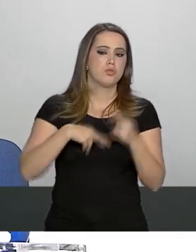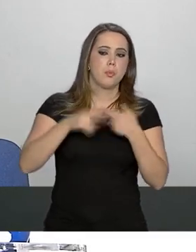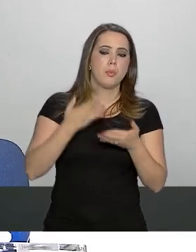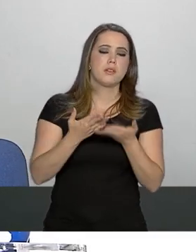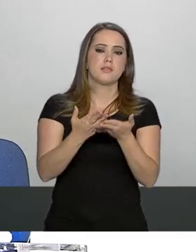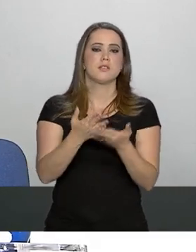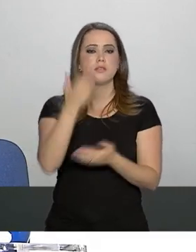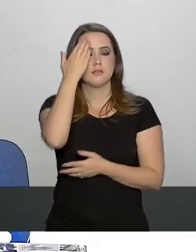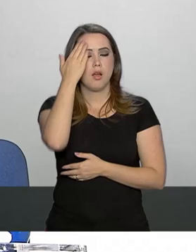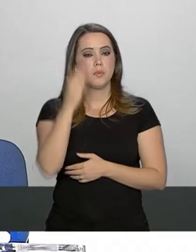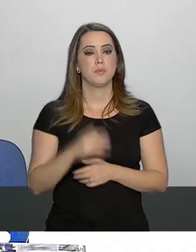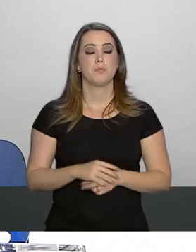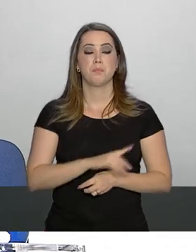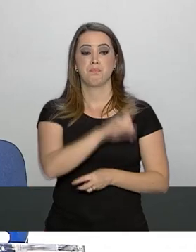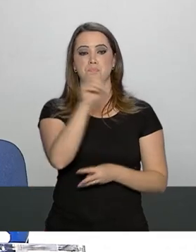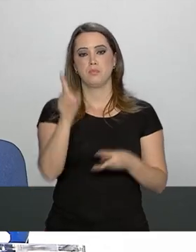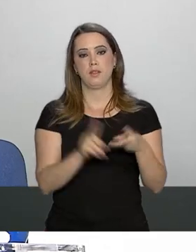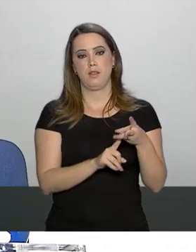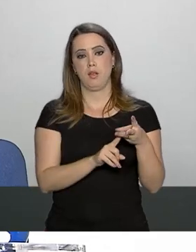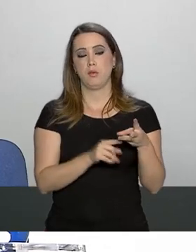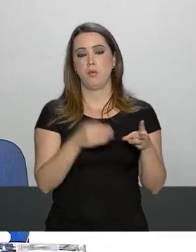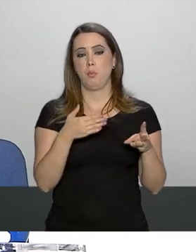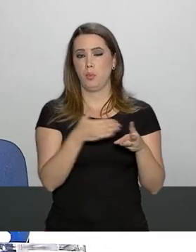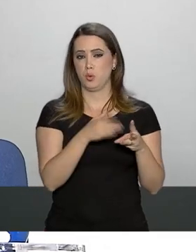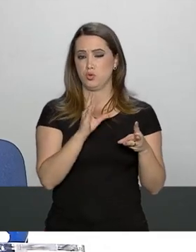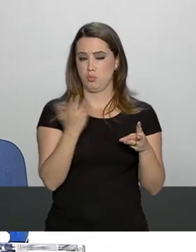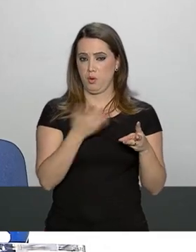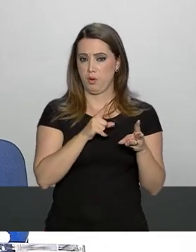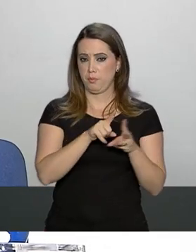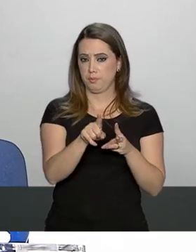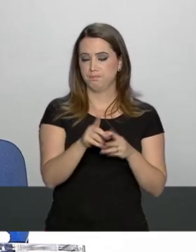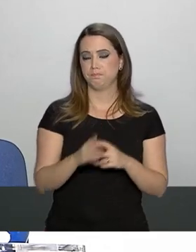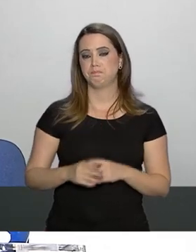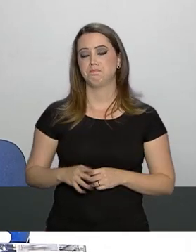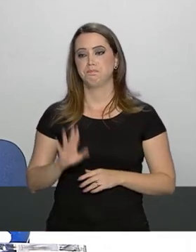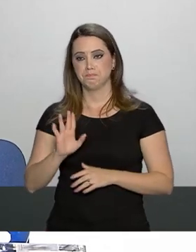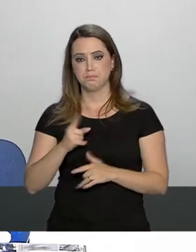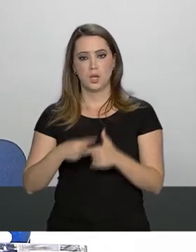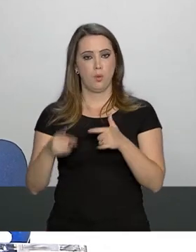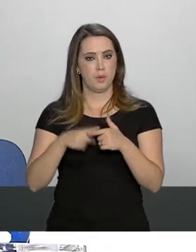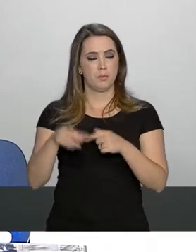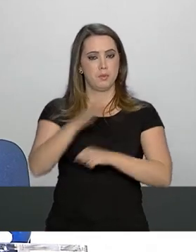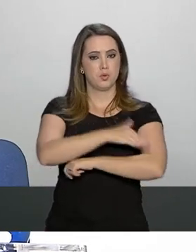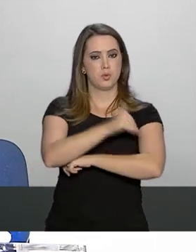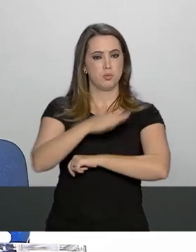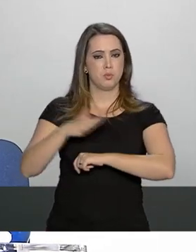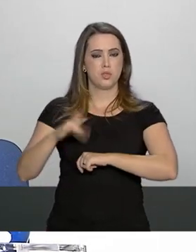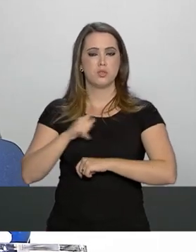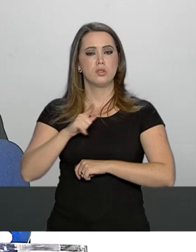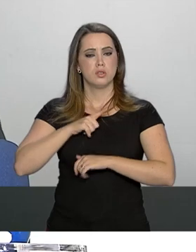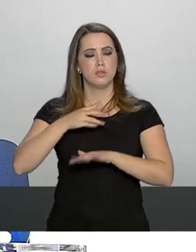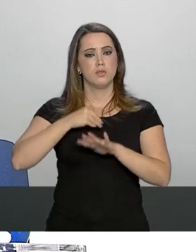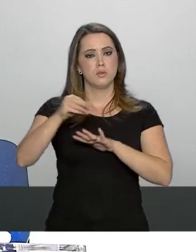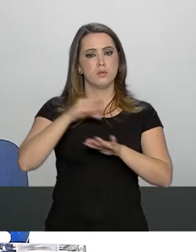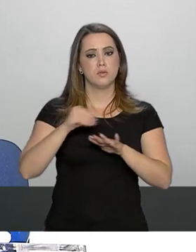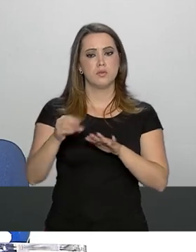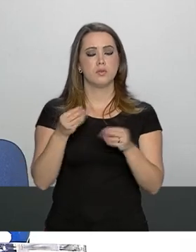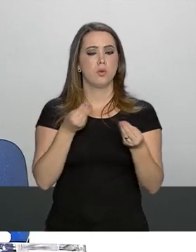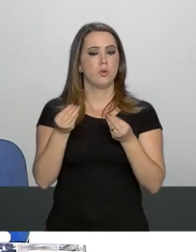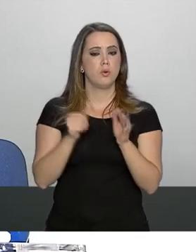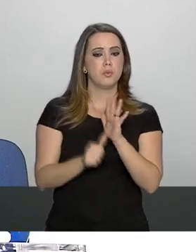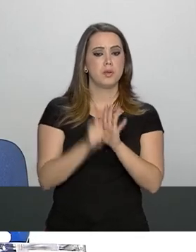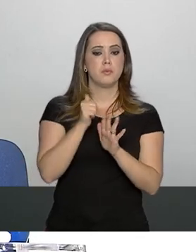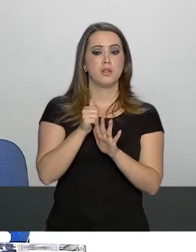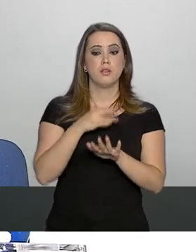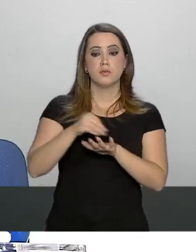você. E por último, porta-voz, a questão de Brumadinho, parece que houve uma informação sobre, primeiro,